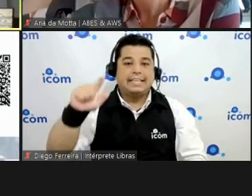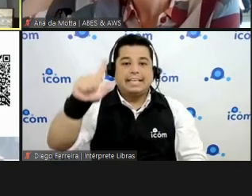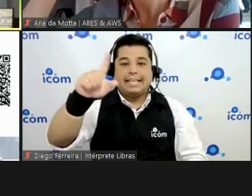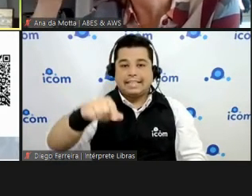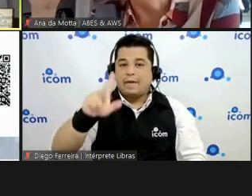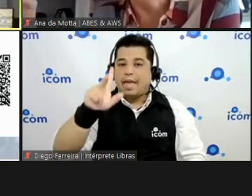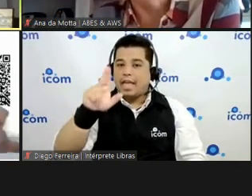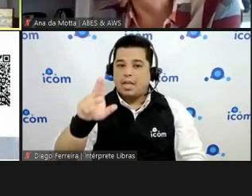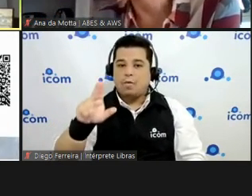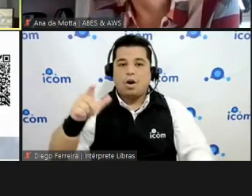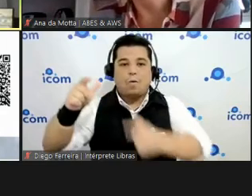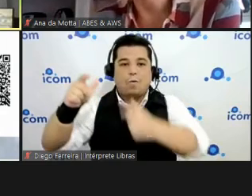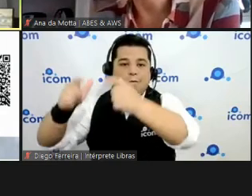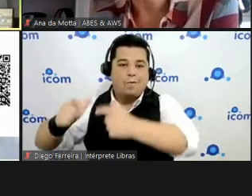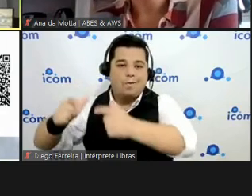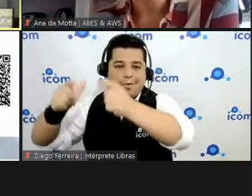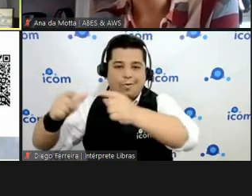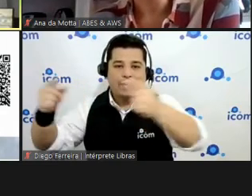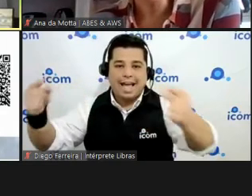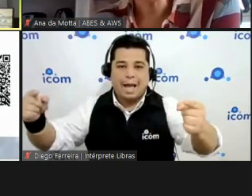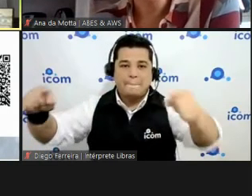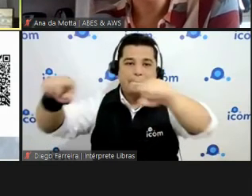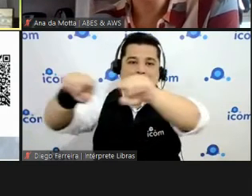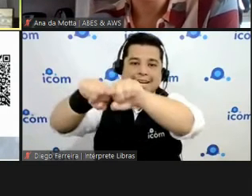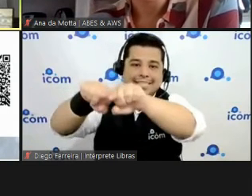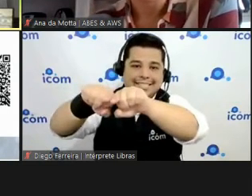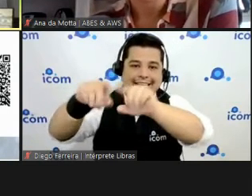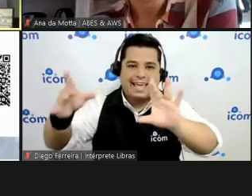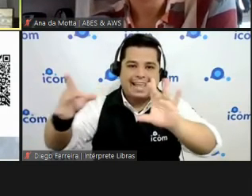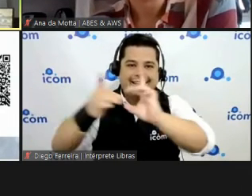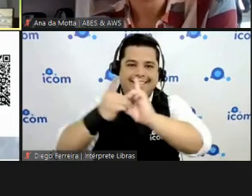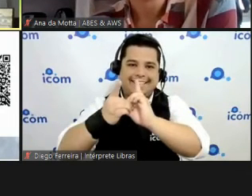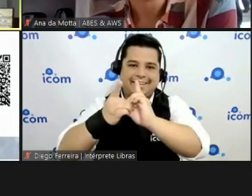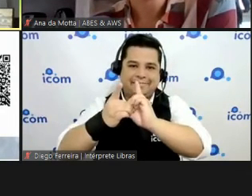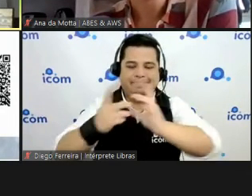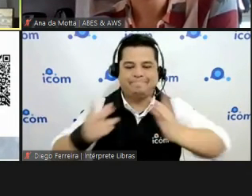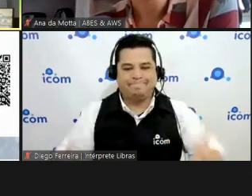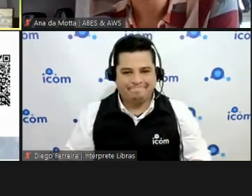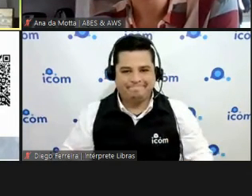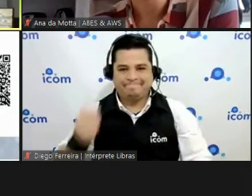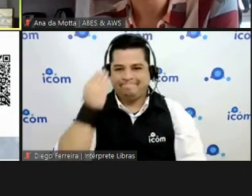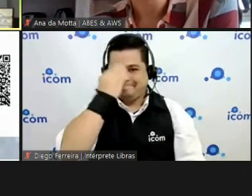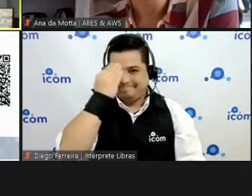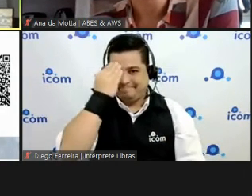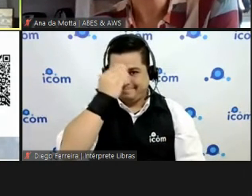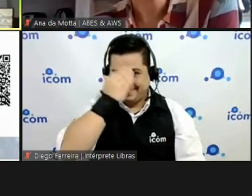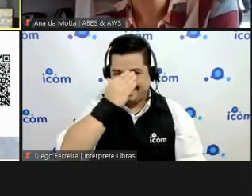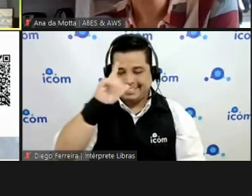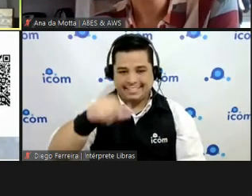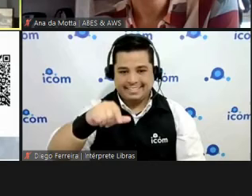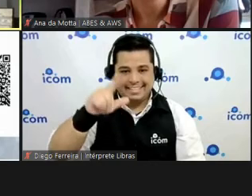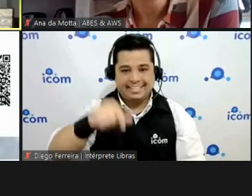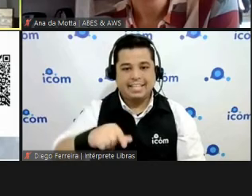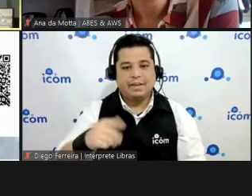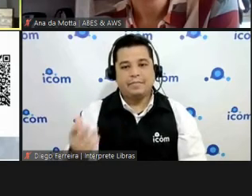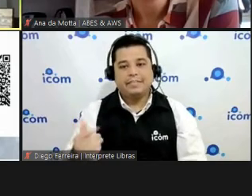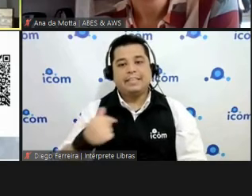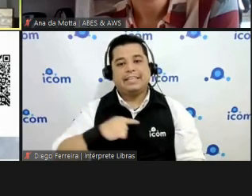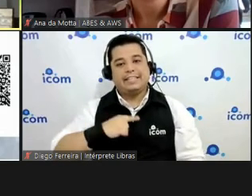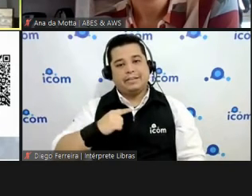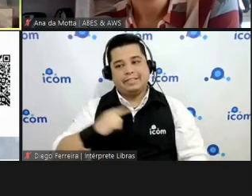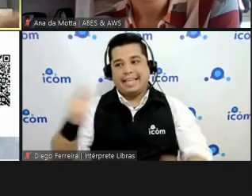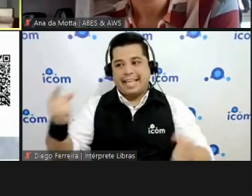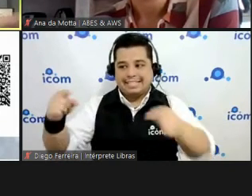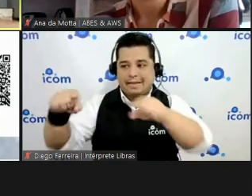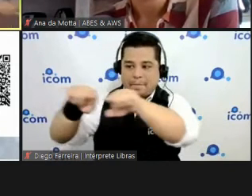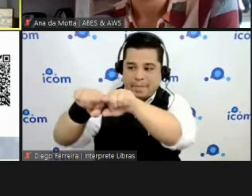e aí vocês estão nessa aqui não é segundo com seleção a critério de terceiros a gente sabe que a gente saiu dali meio